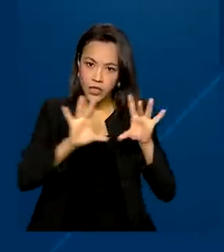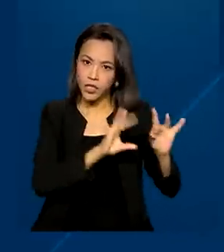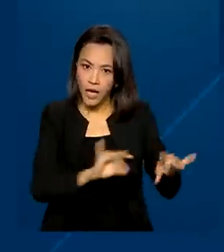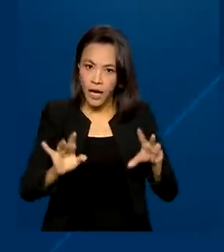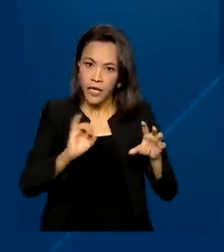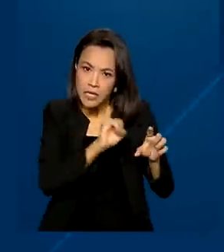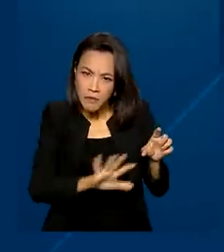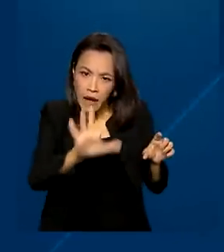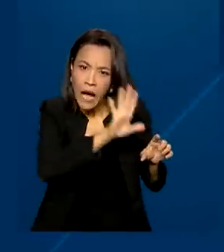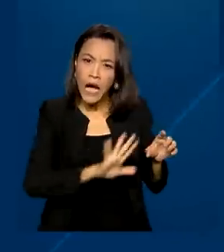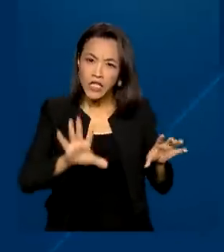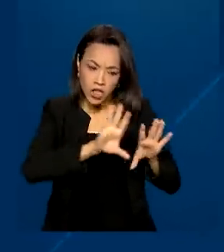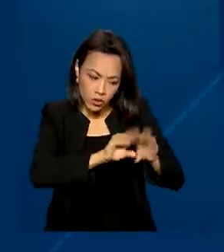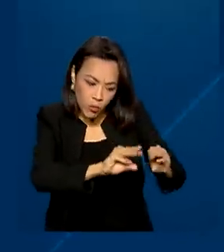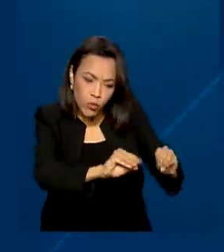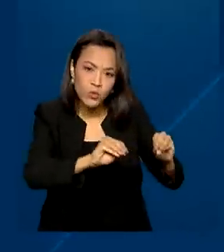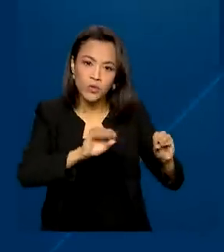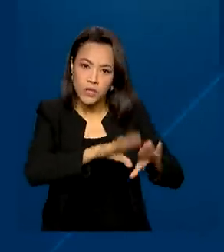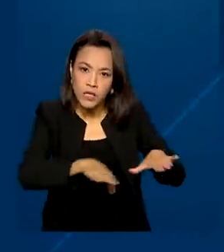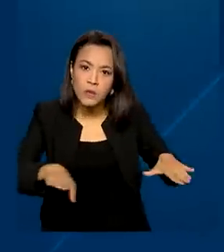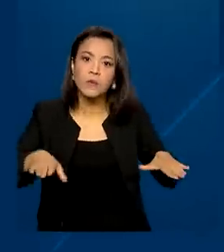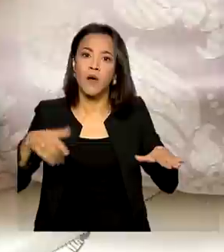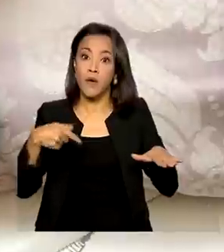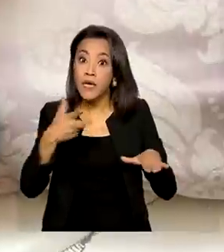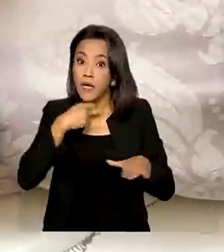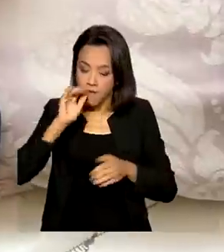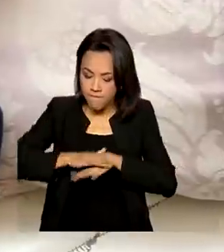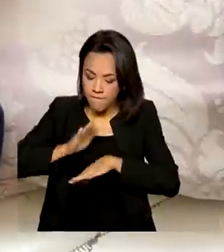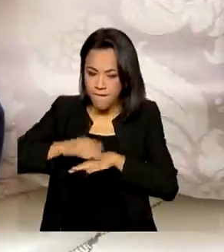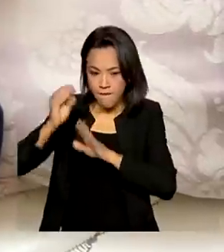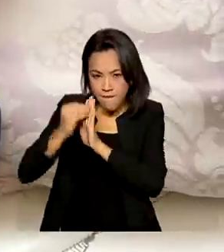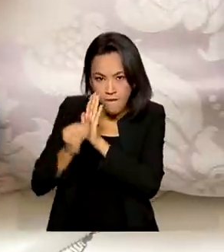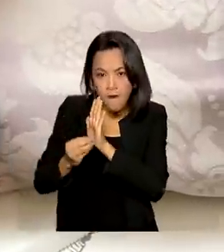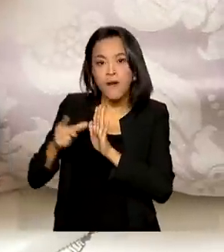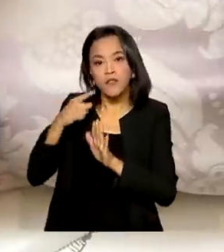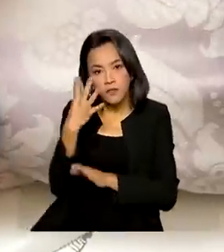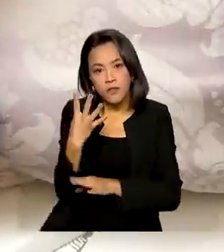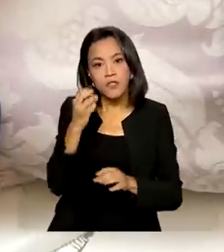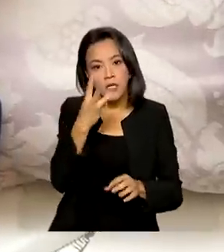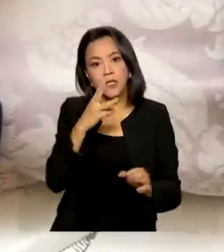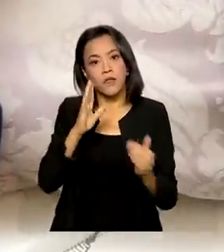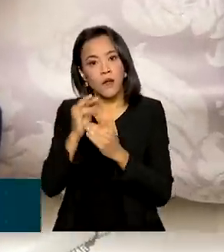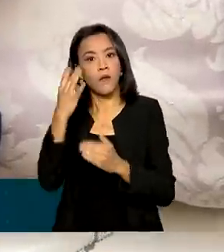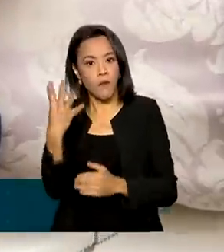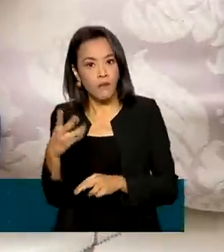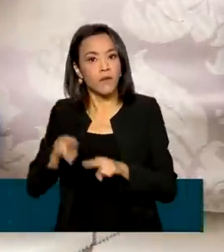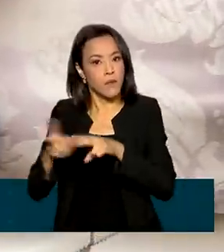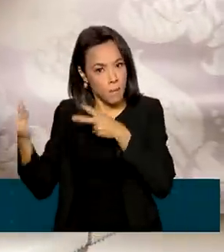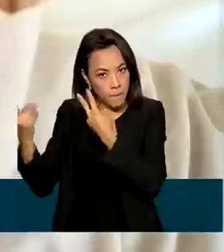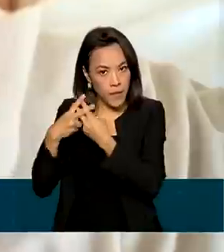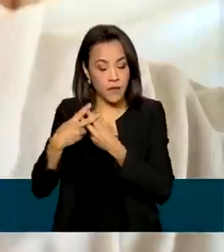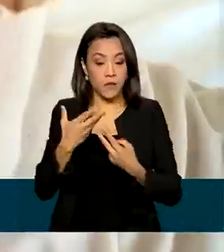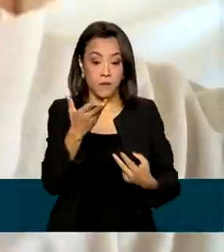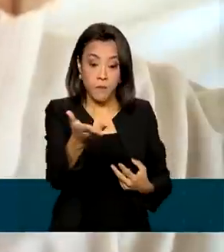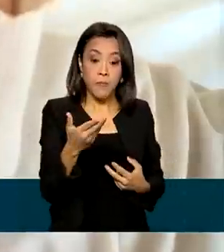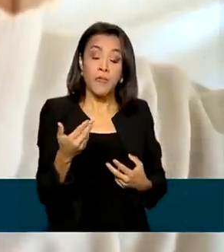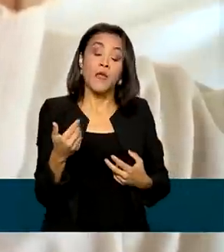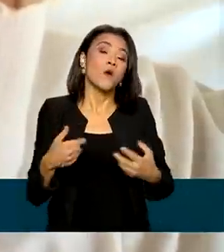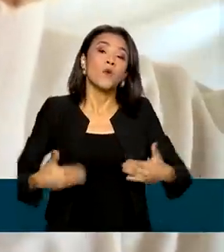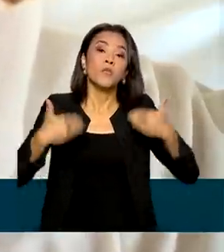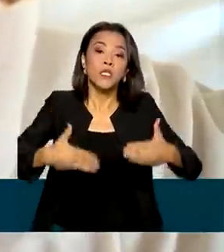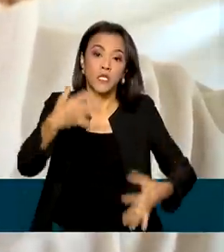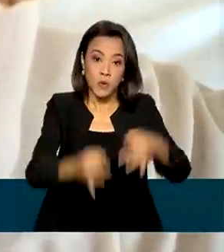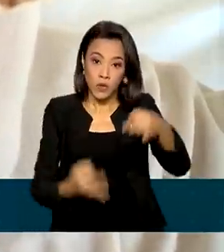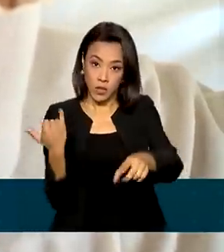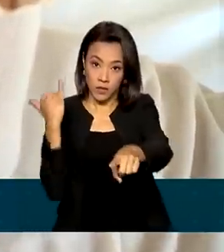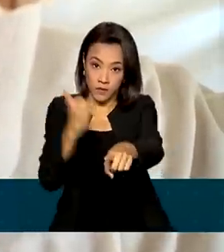de prisão para quem produzir os conteúdos. Segundo o Ministério da Justiça e Segurança Pública, a exposição